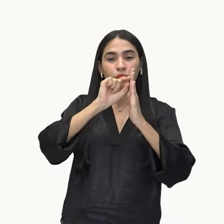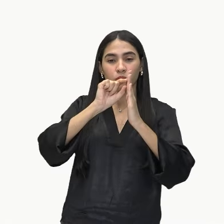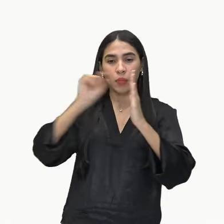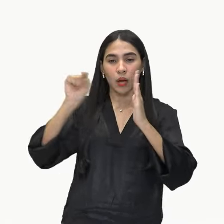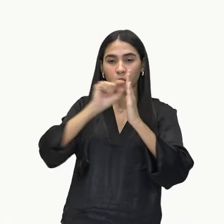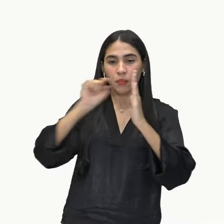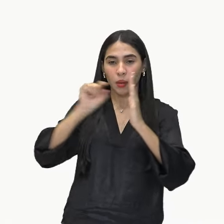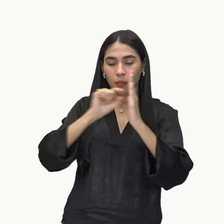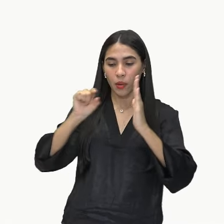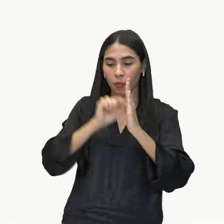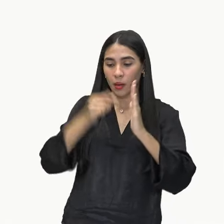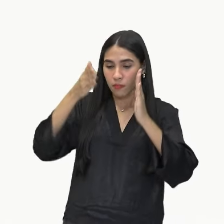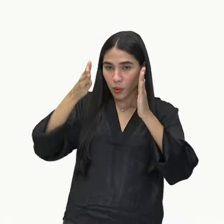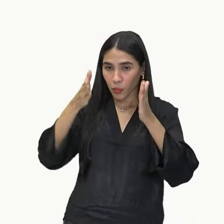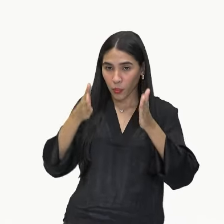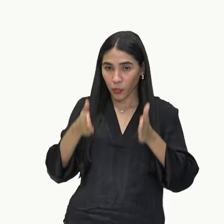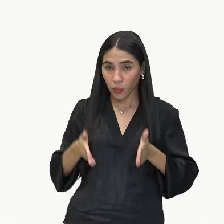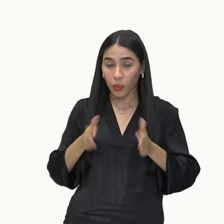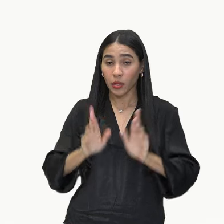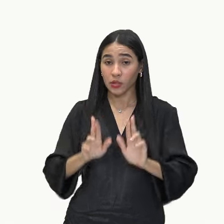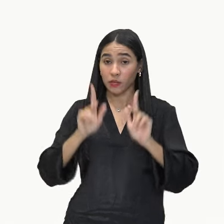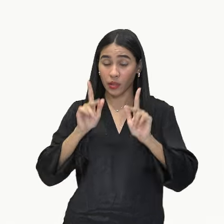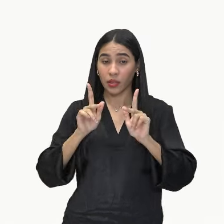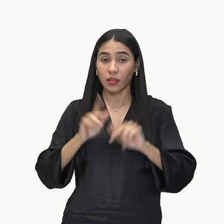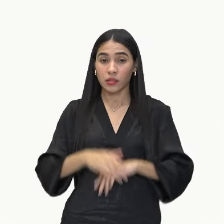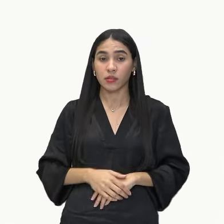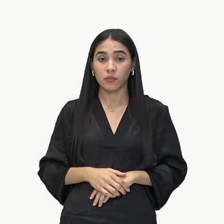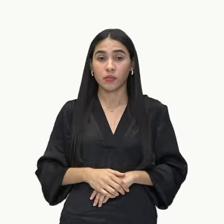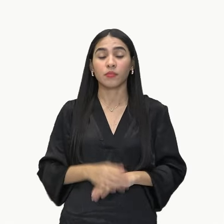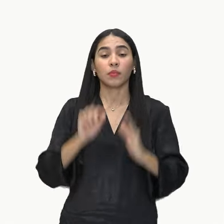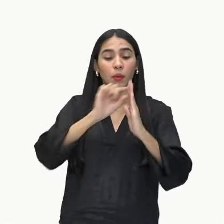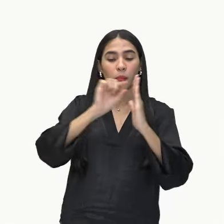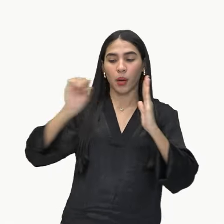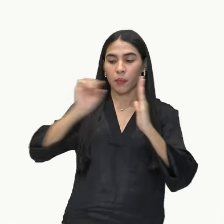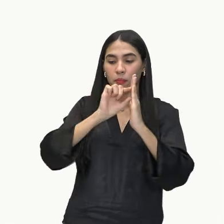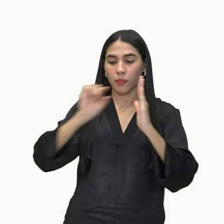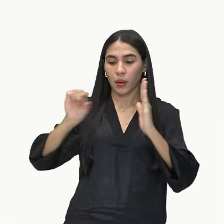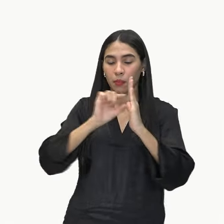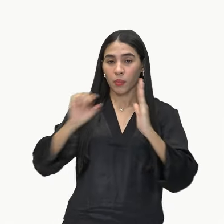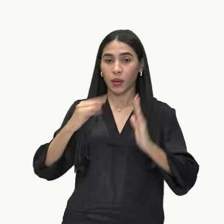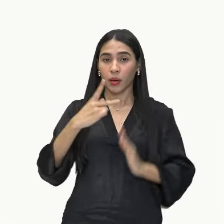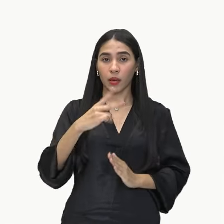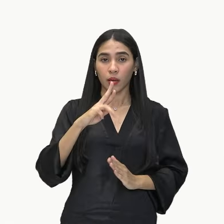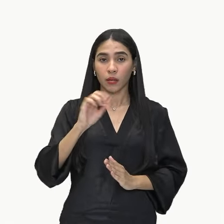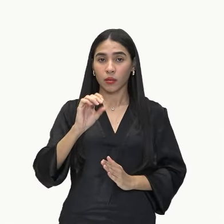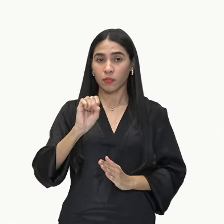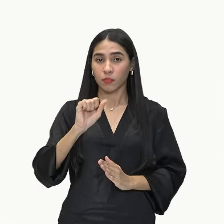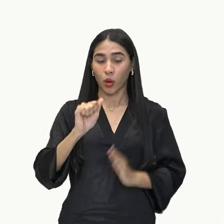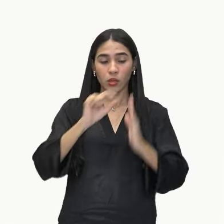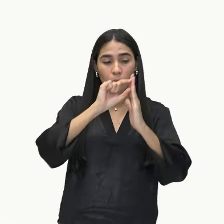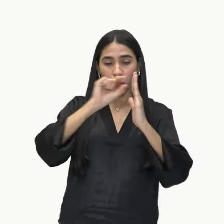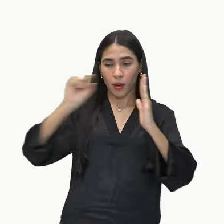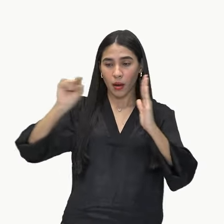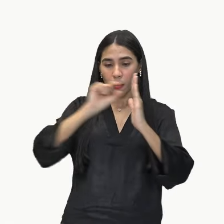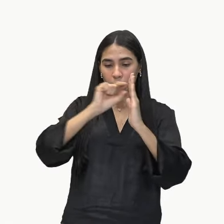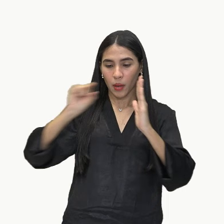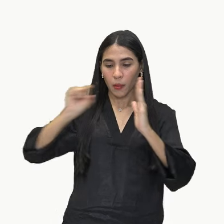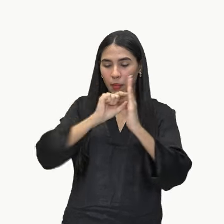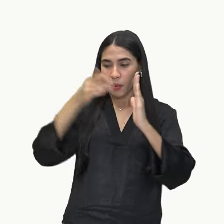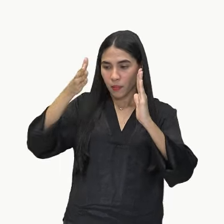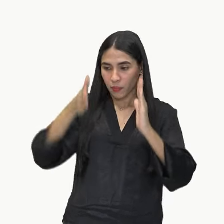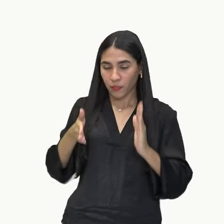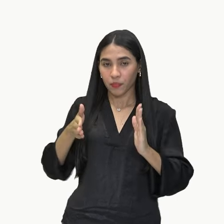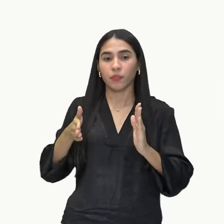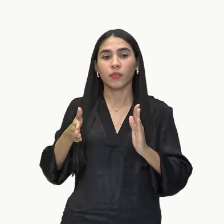coletânea de poemas, Macunaíma é prosa, ou seja, parágrafos, gente? Em prosa do autor